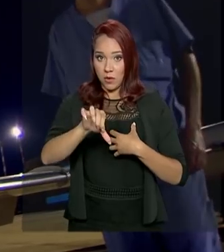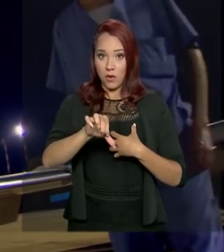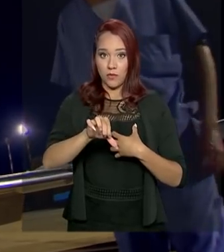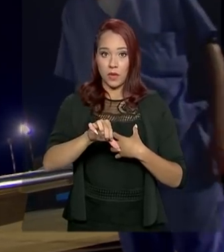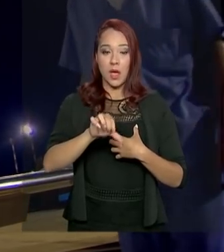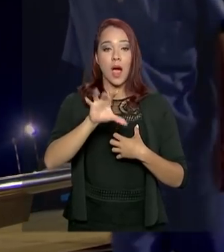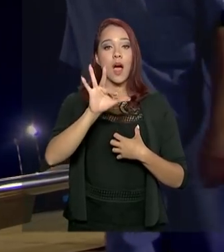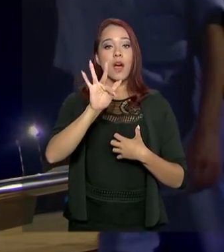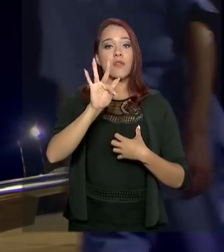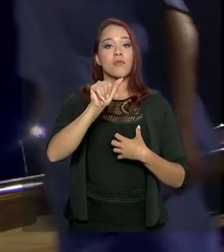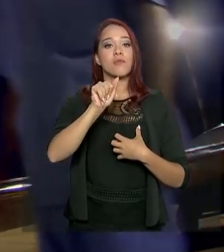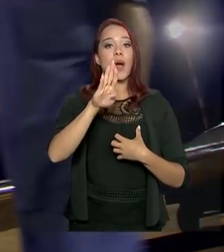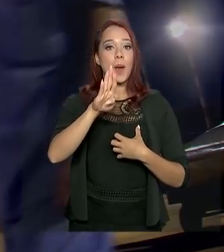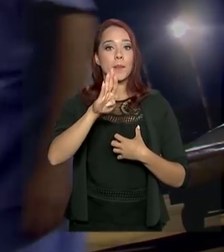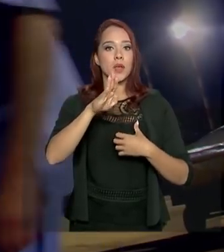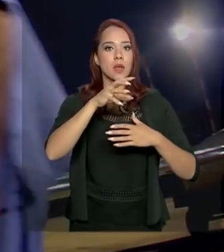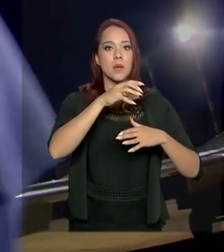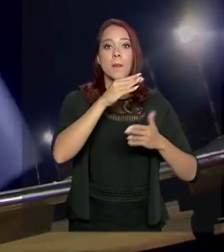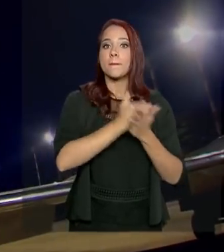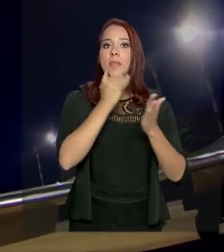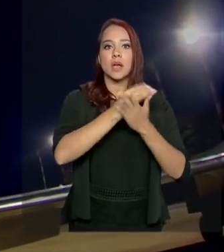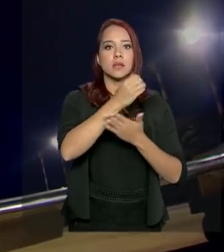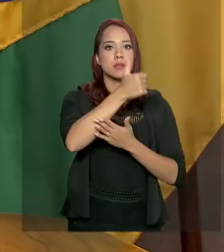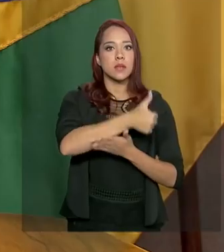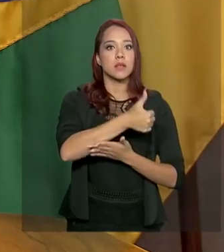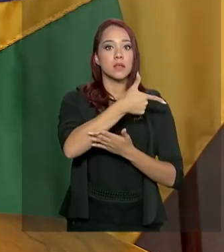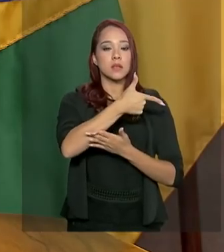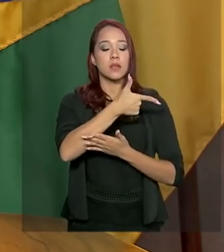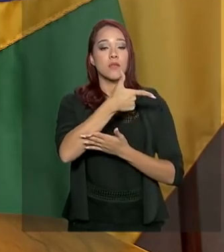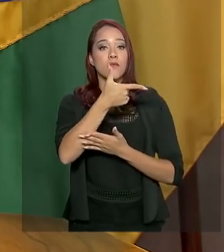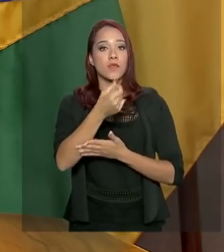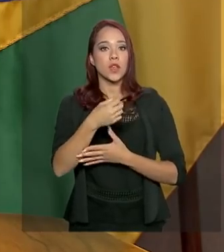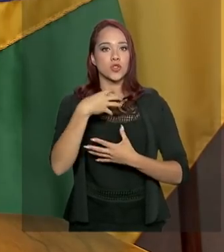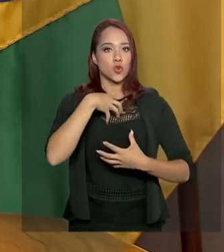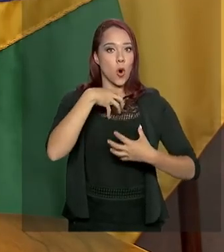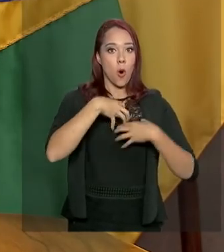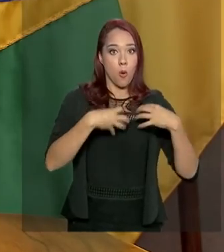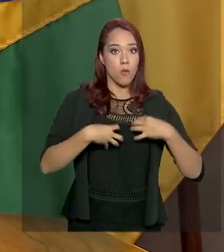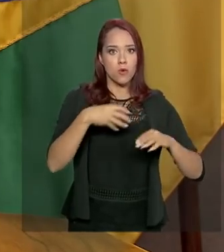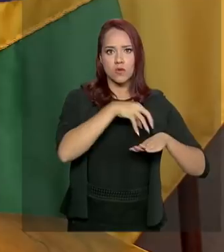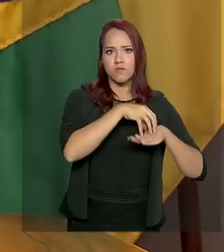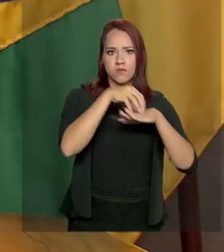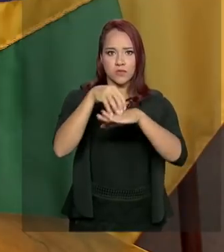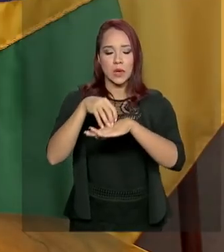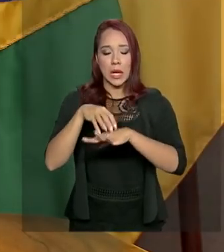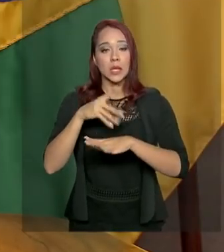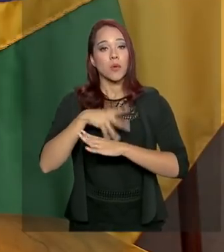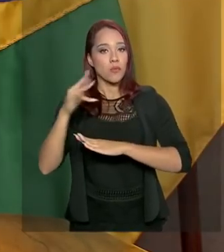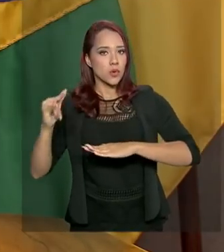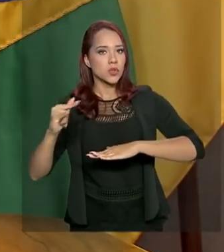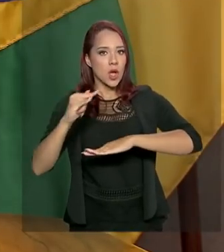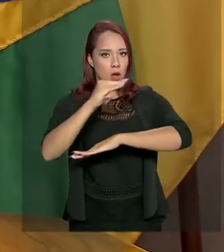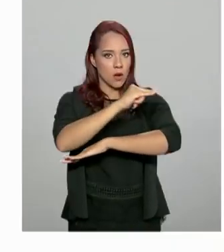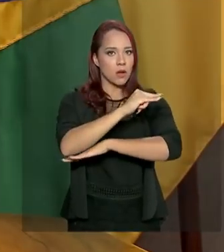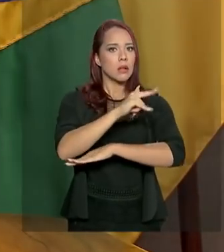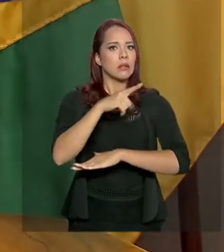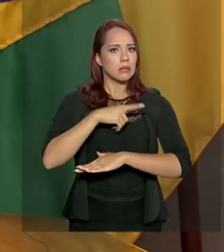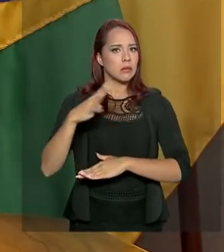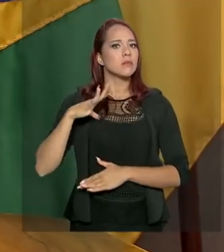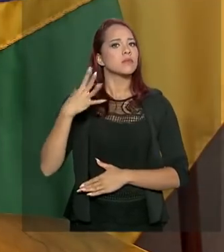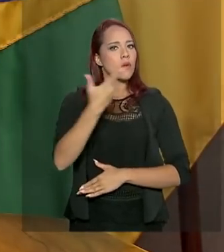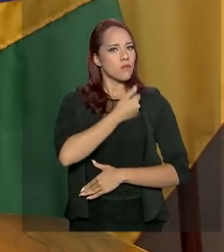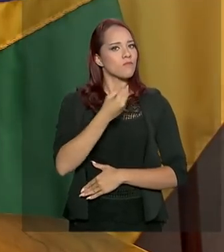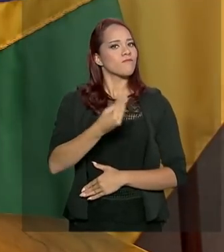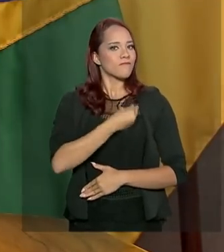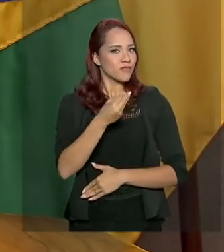a FAB transportou mais de 120 órgãos. A Força Aérea, ela leva aí a possibilidade de salvar vidas. Então,